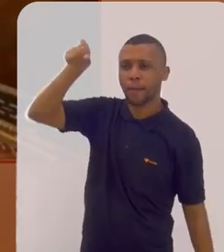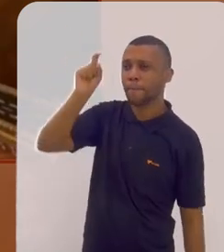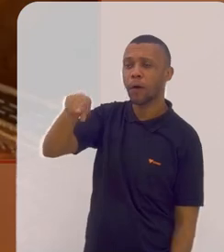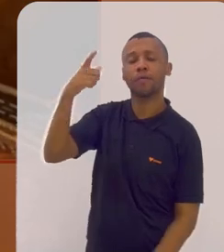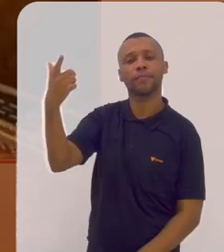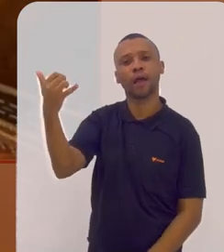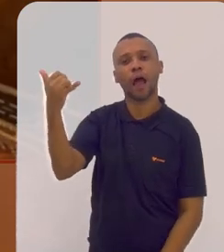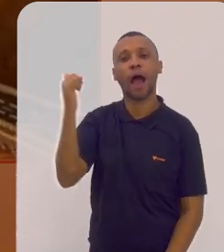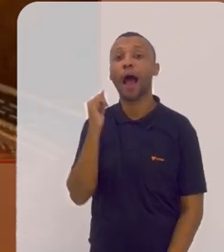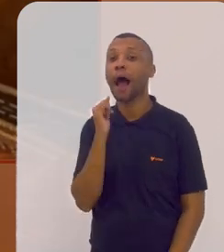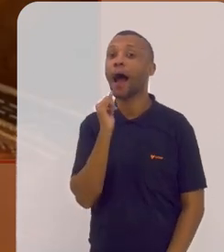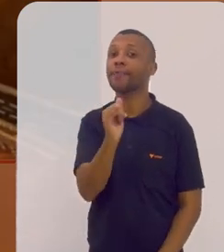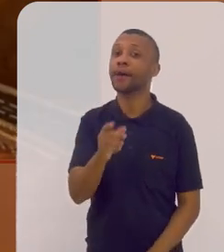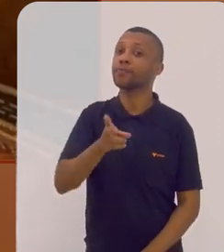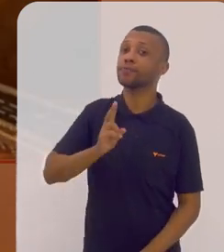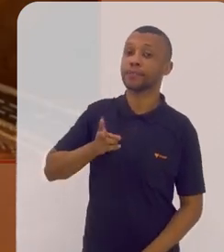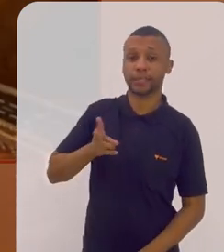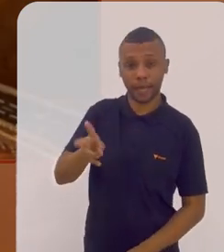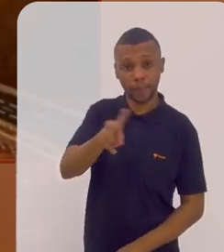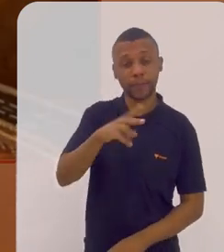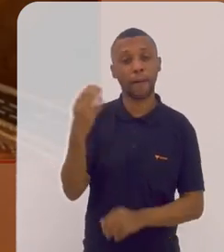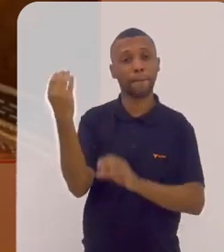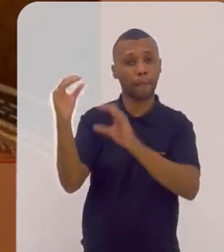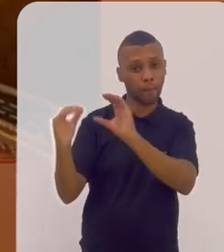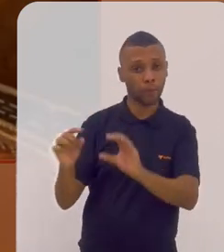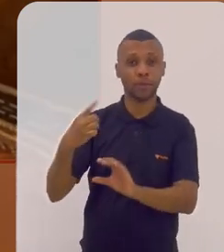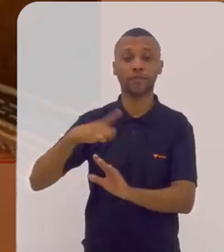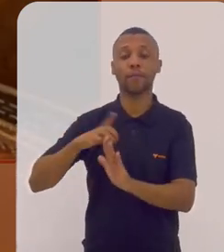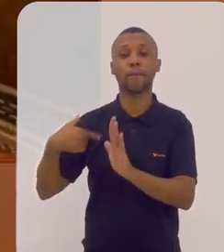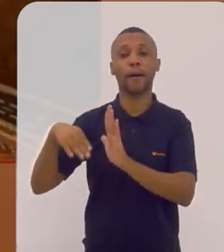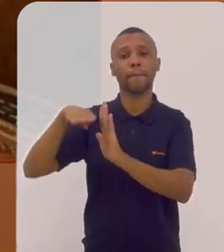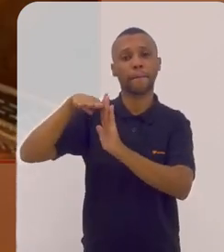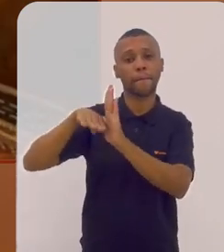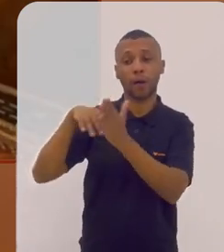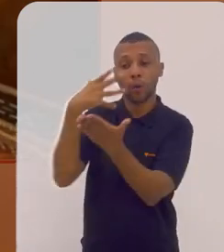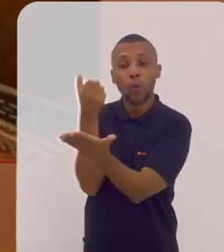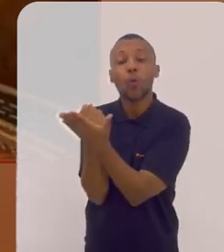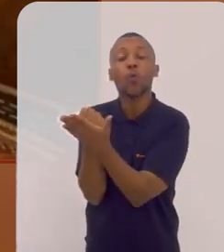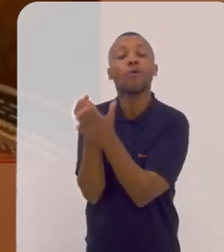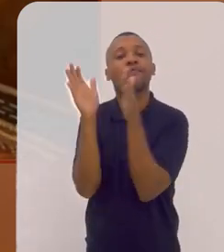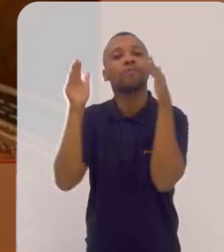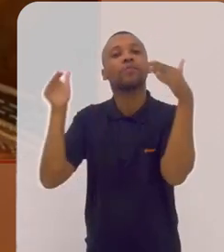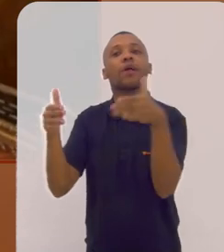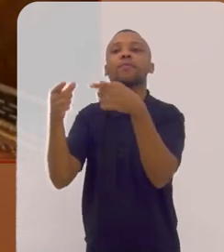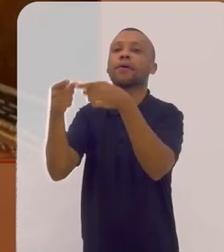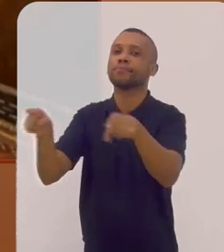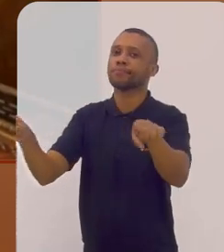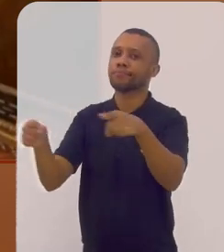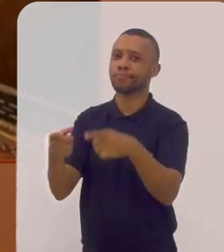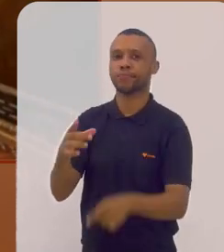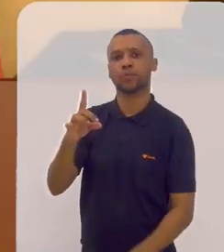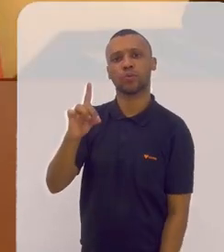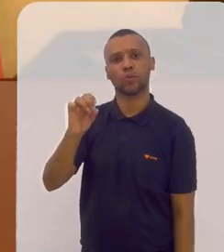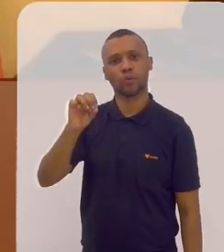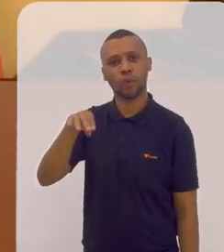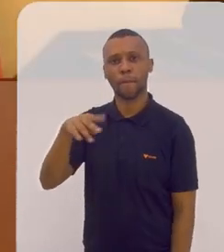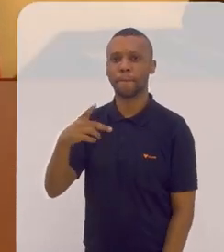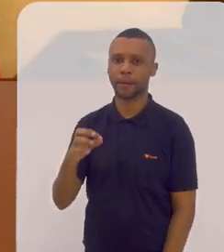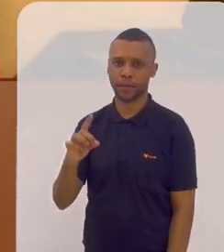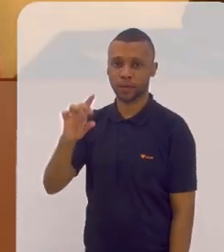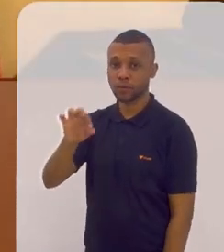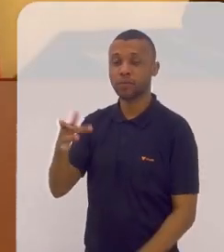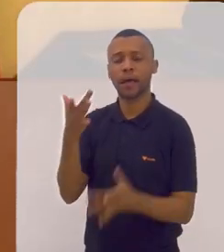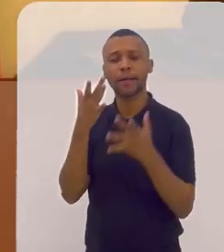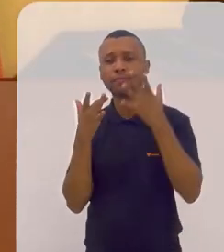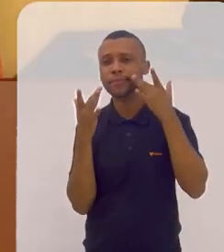das novidades que nós postaremos lá tivemos agora uma playlist toda voltada para as composições de Dom Pedro para esse